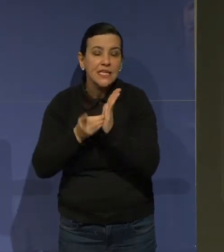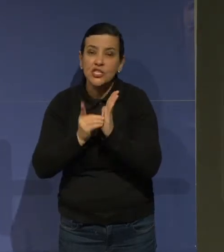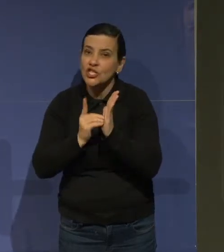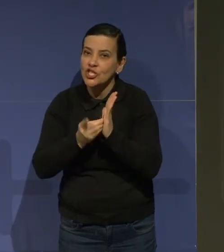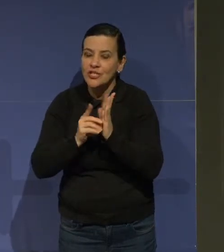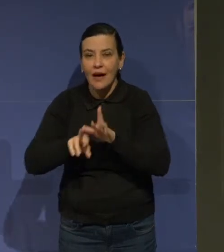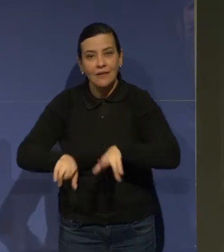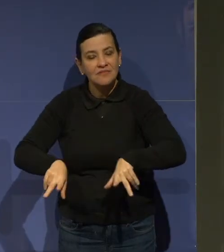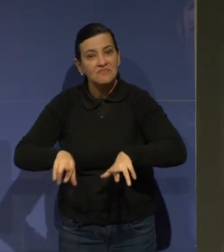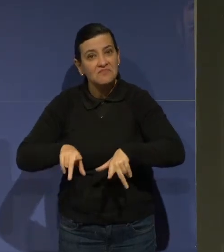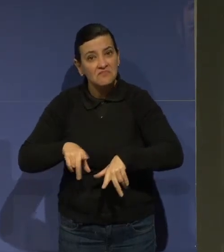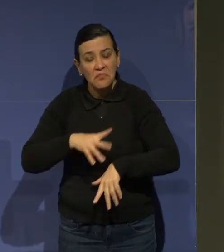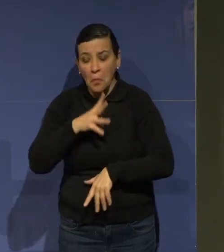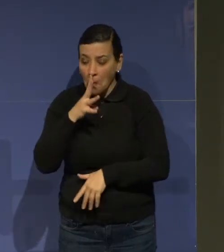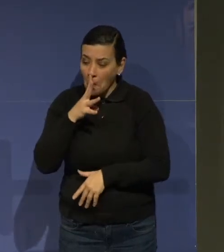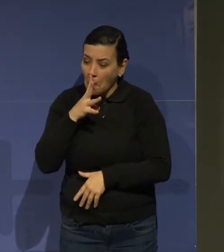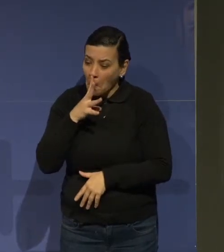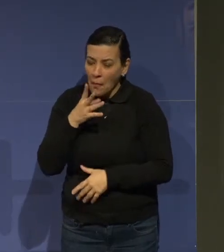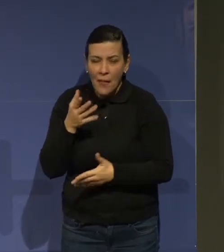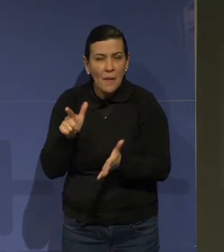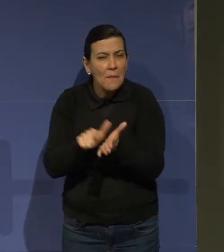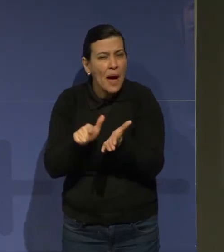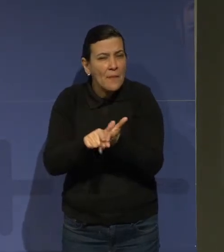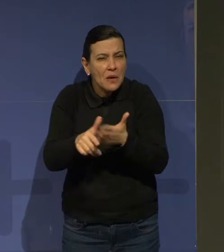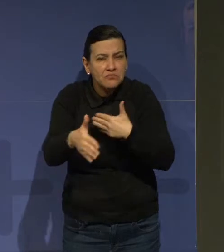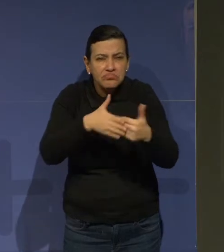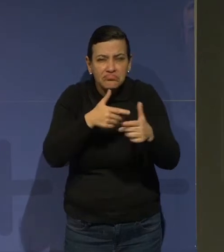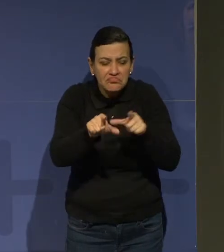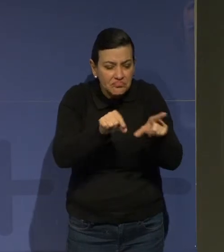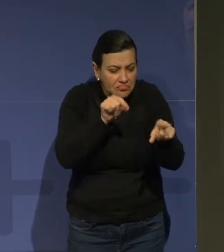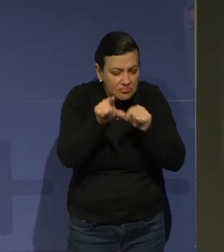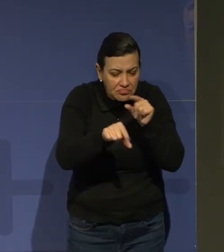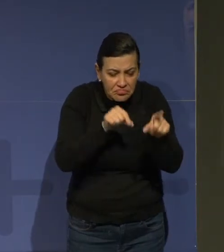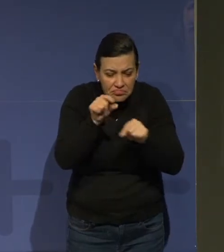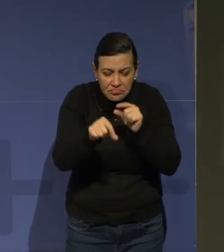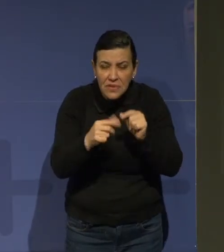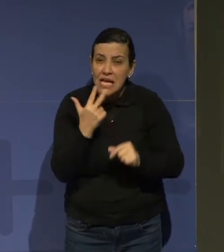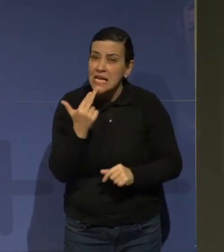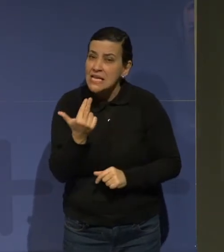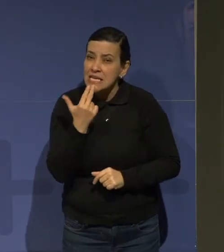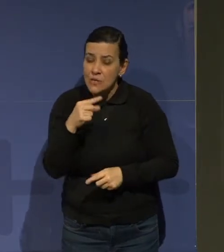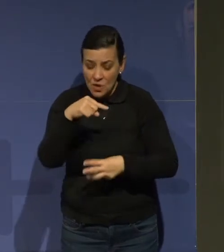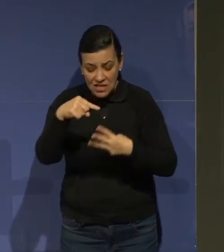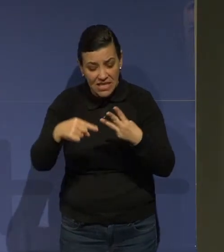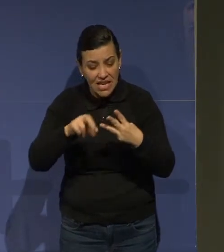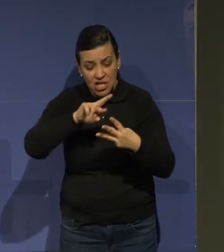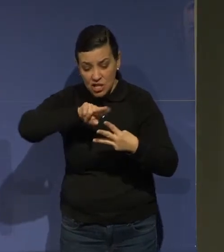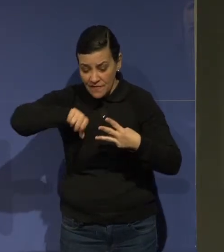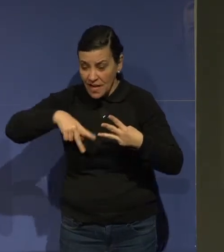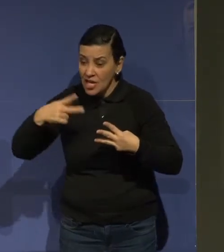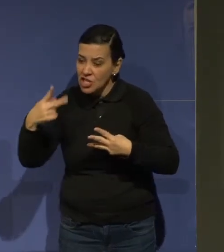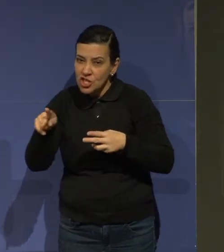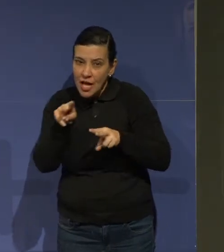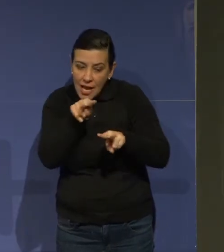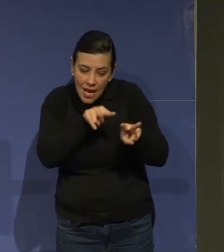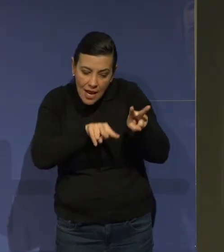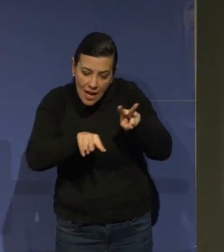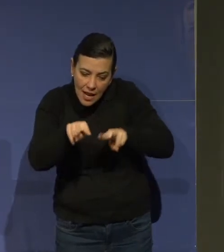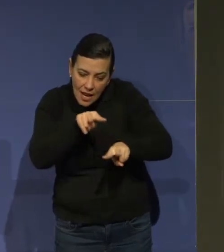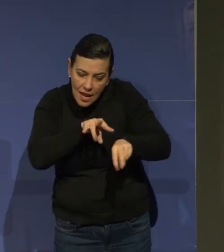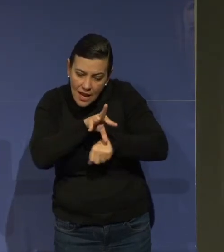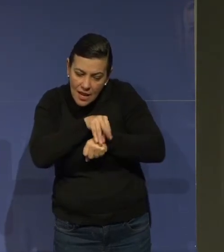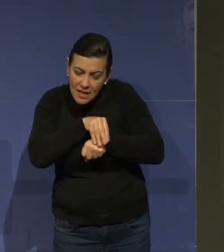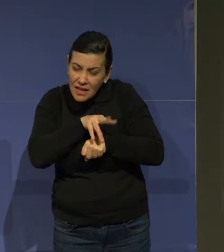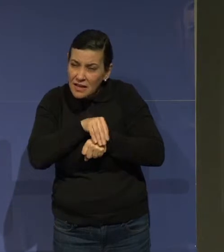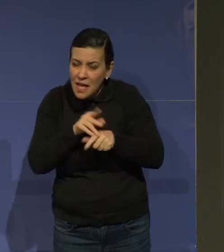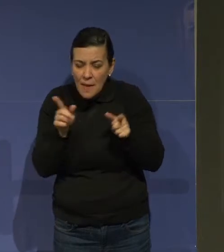um... Você pega qualquer papel em três idiomas e o sistema lê para você. É pequeno,